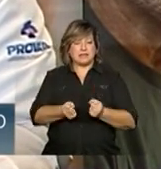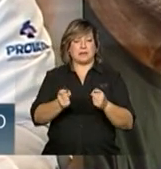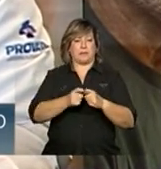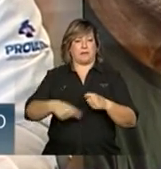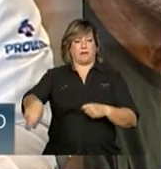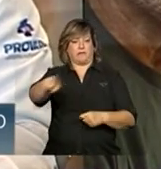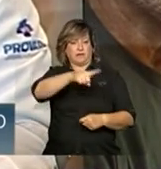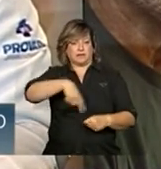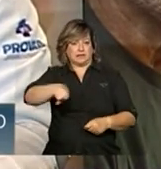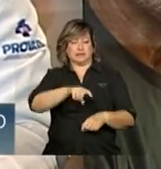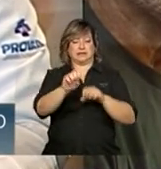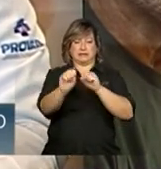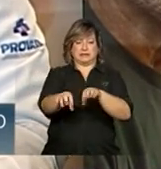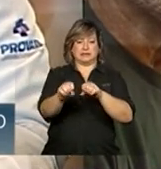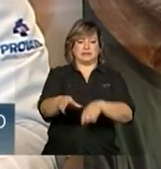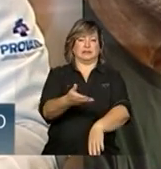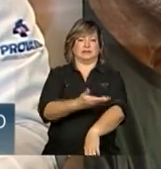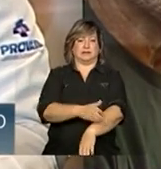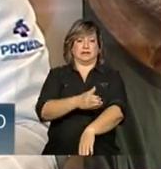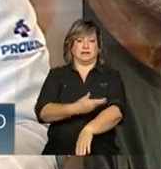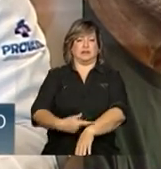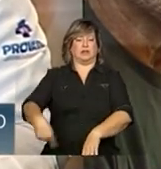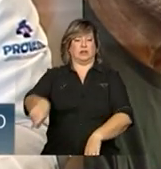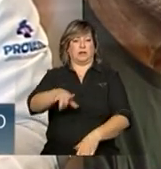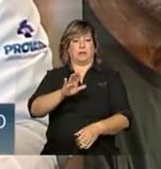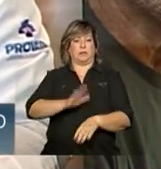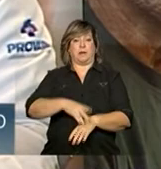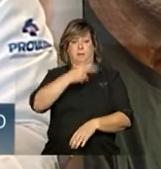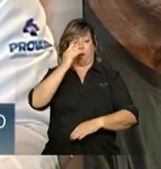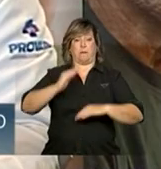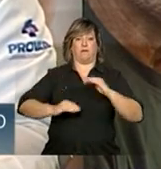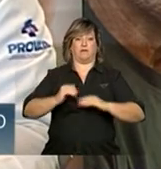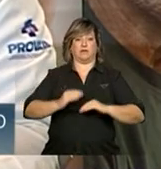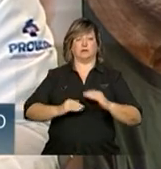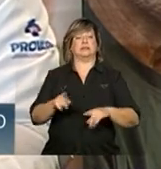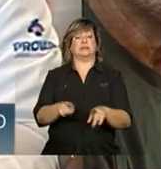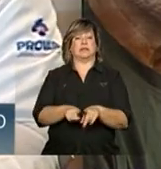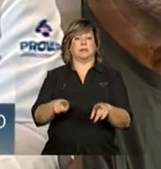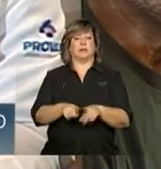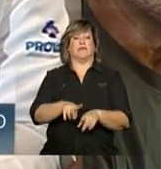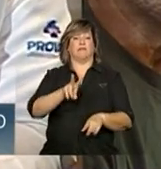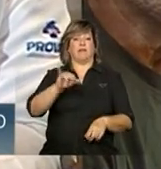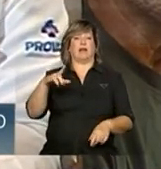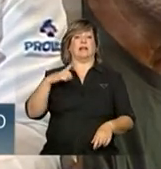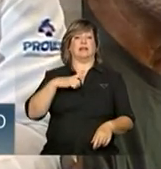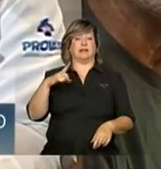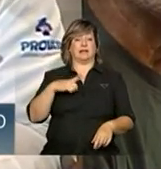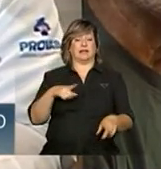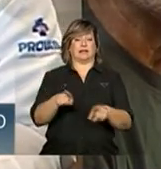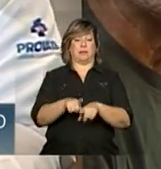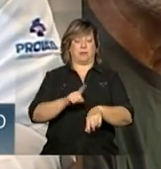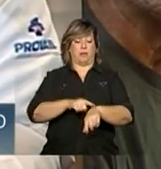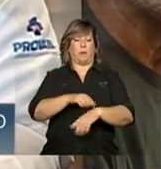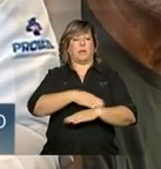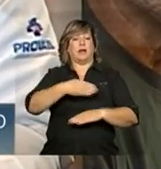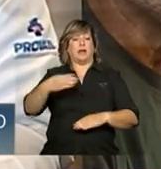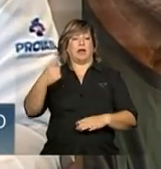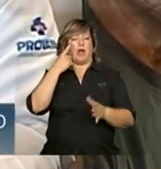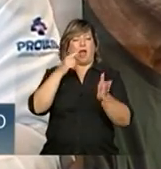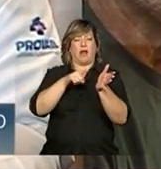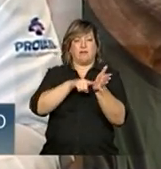capacitação desse número expressivo de profissionais e que também terá e será um período de